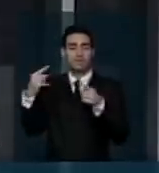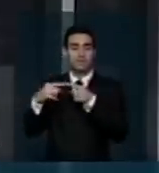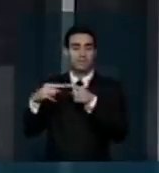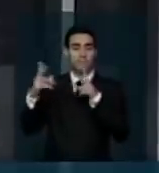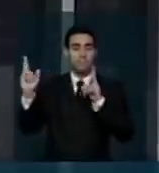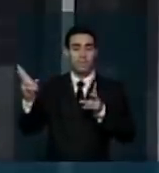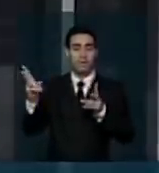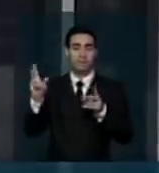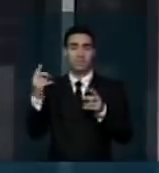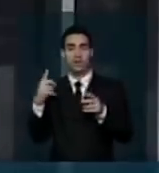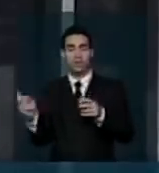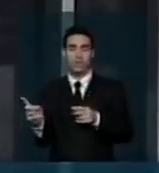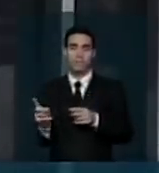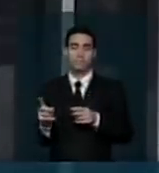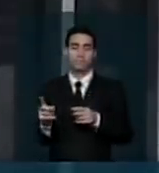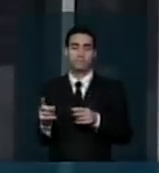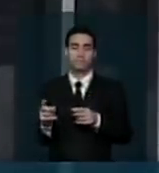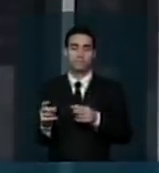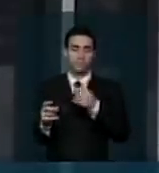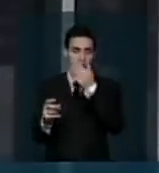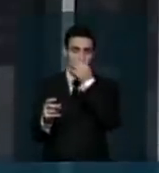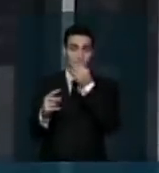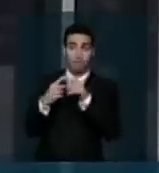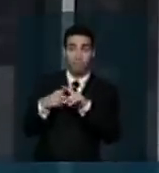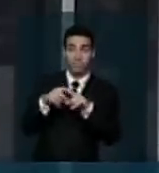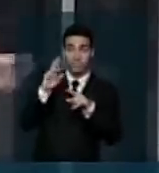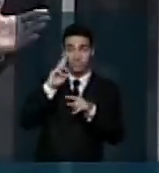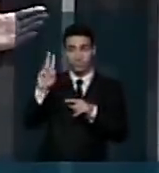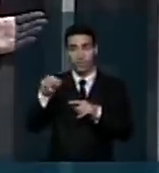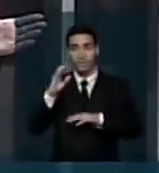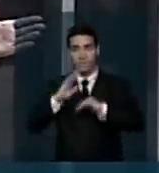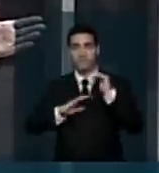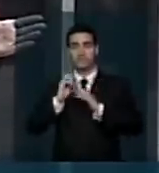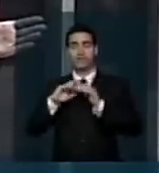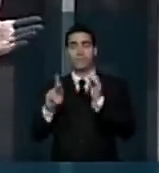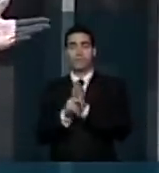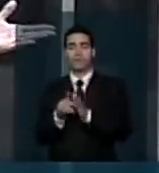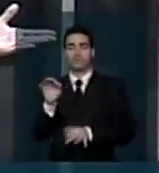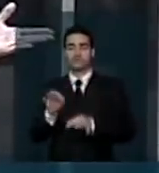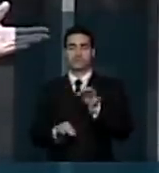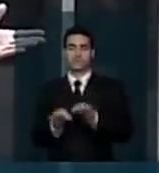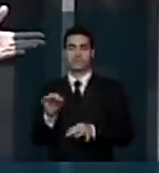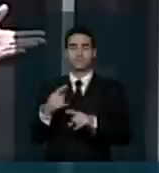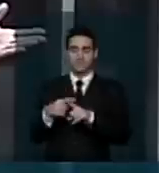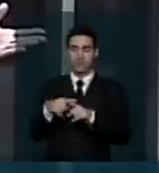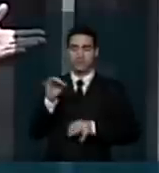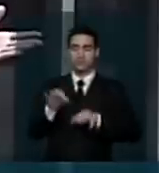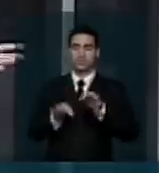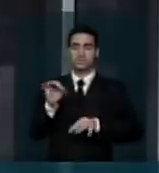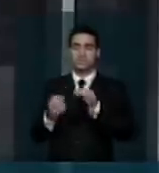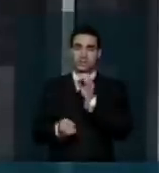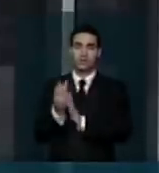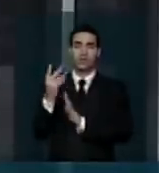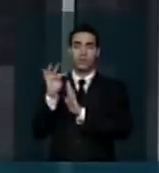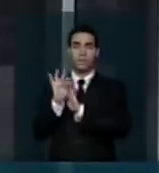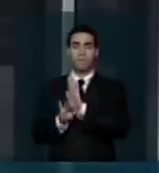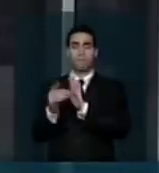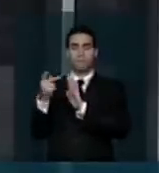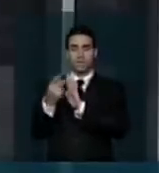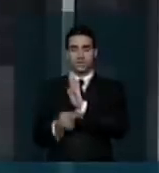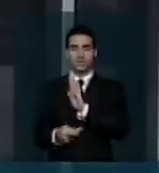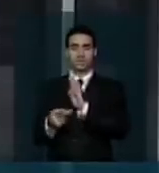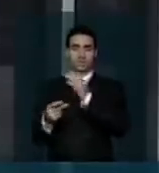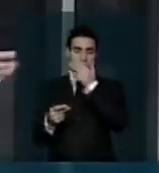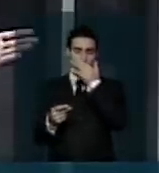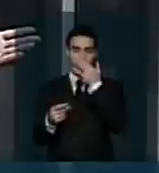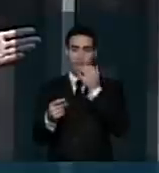convergir com a mim ou não, por V. Exª ser um grande jurista e foi um grupo de juristas que elaborou esse anteprojeto. Mas estou no mesmo